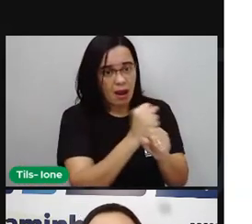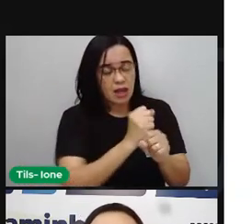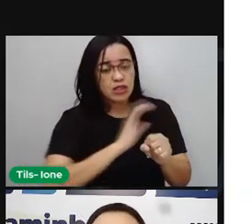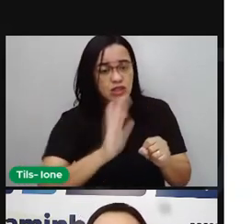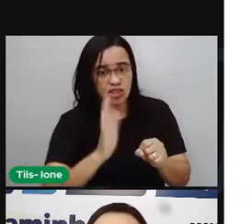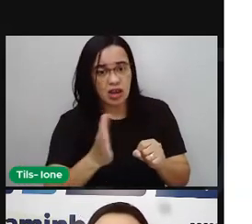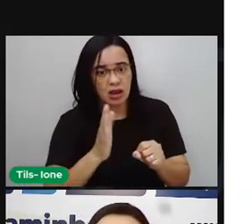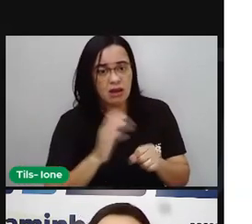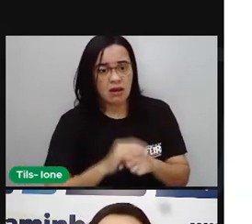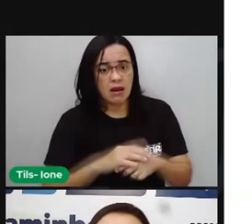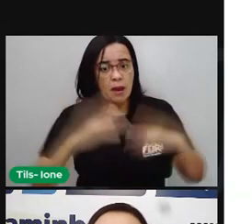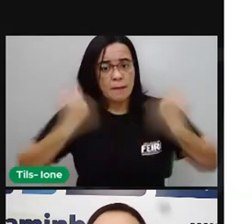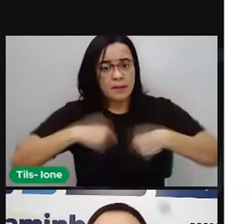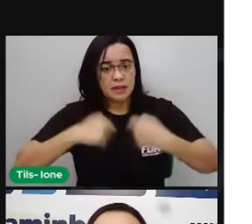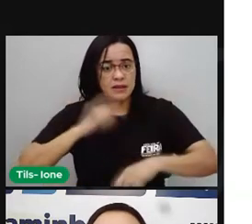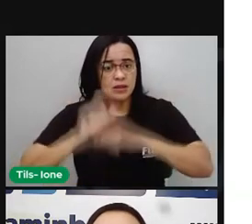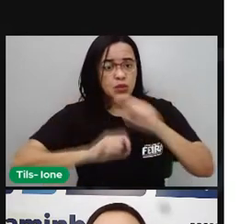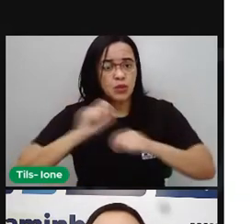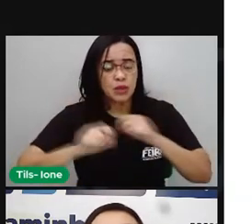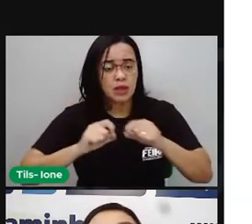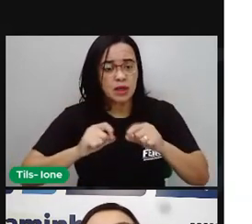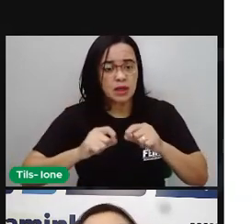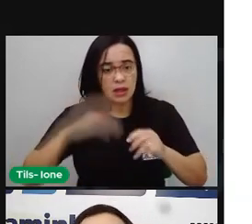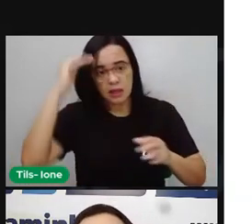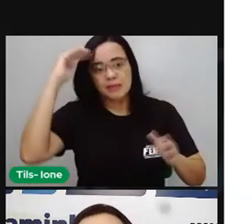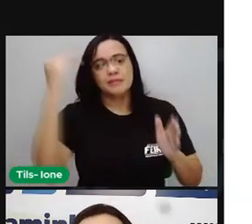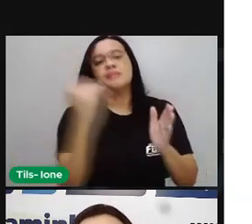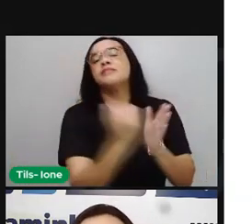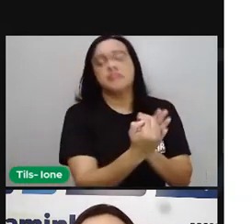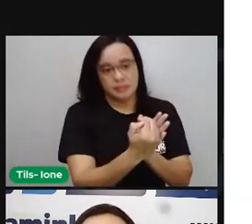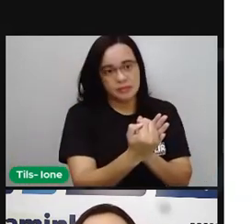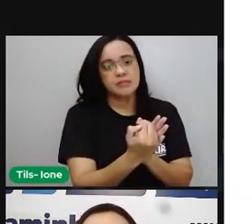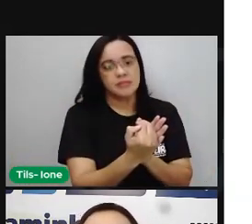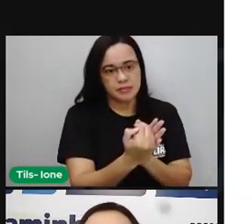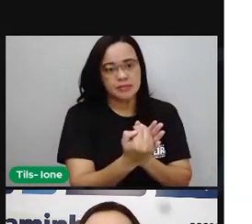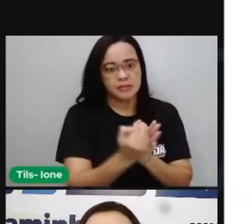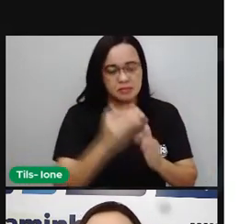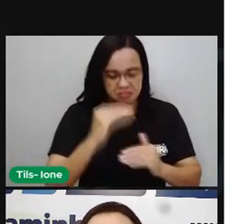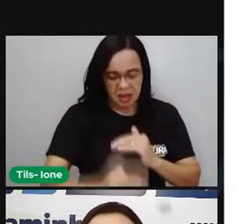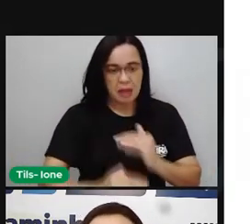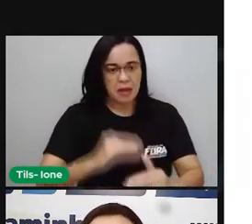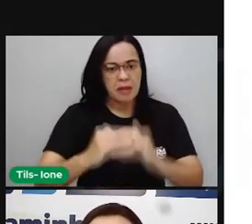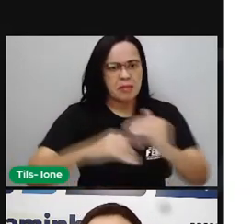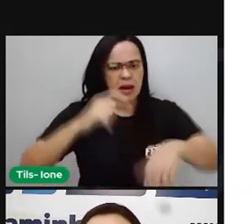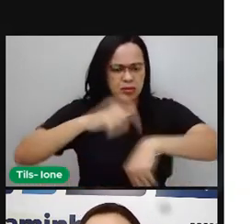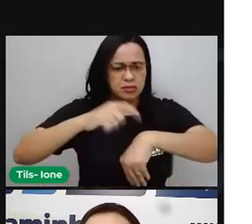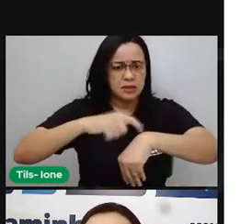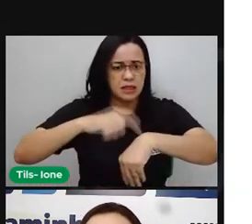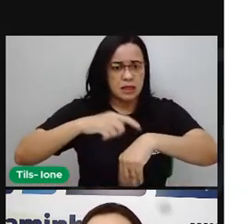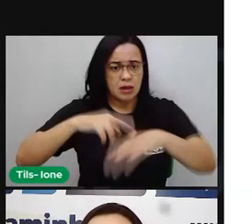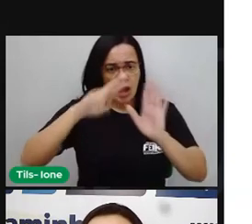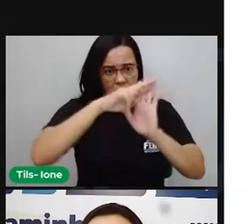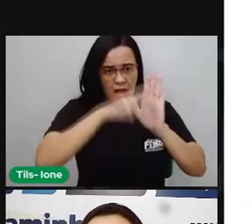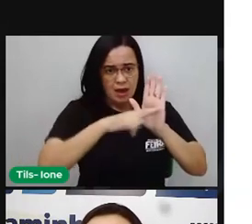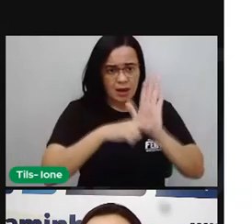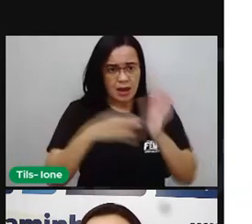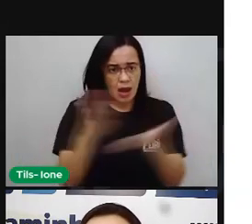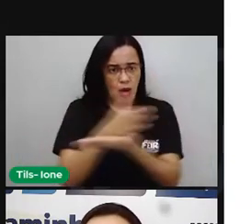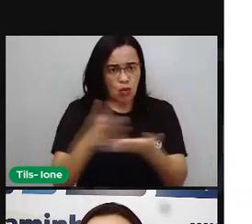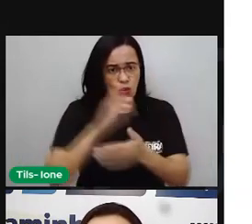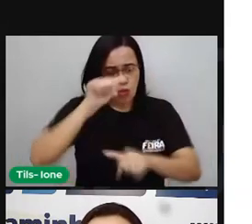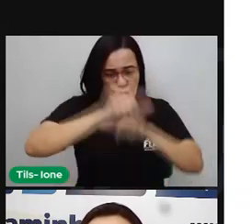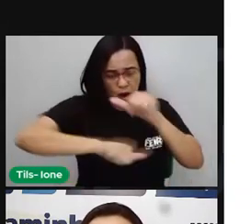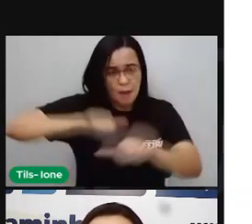Estatuto do Idoso existe. No decorrer desse tempo, né? Foram aí alteradas, modificadas,